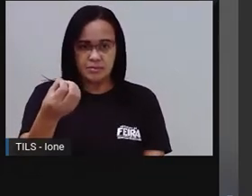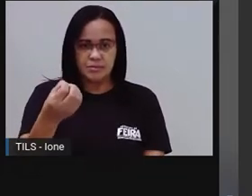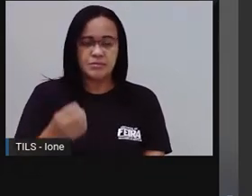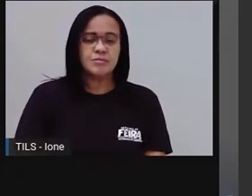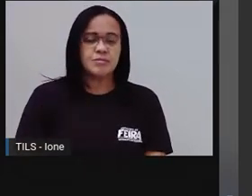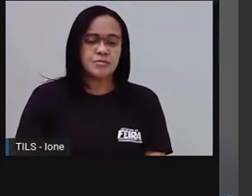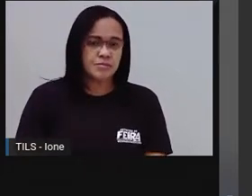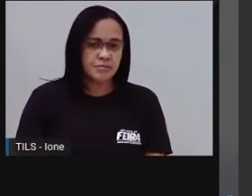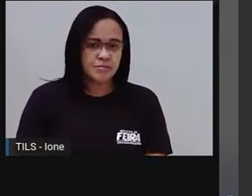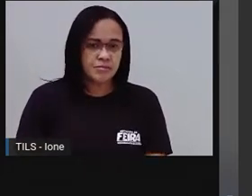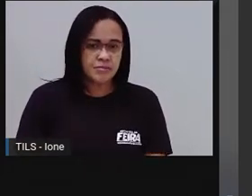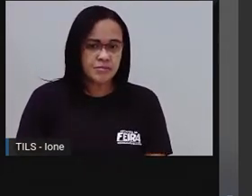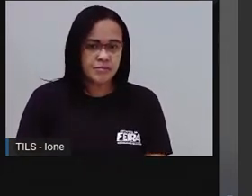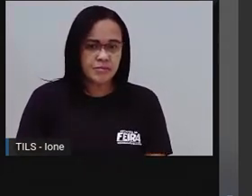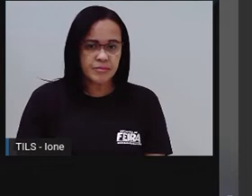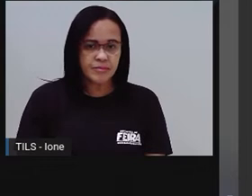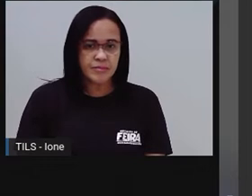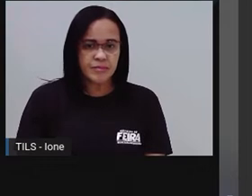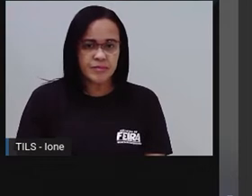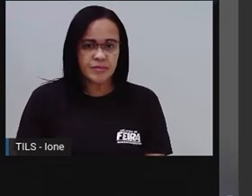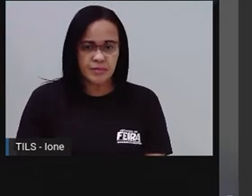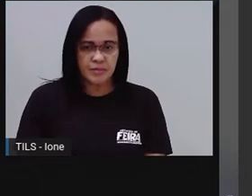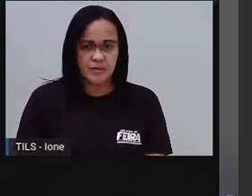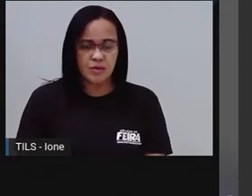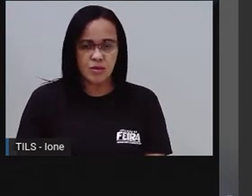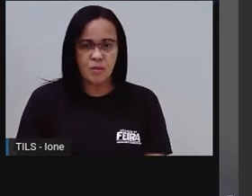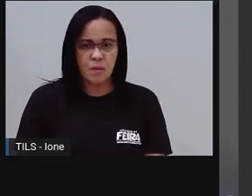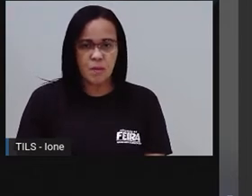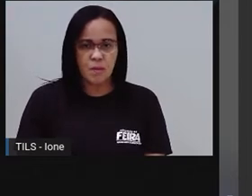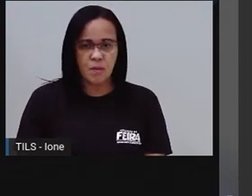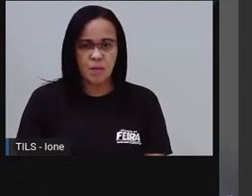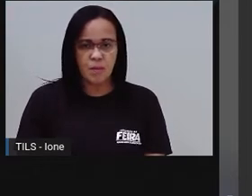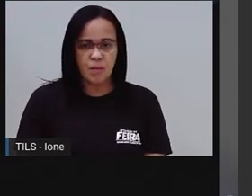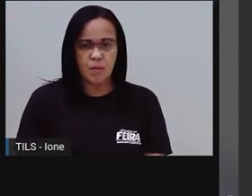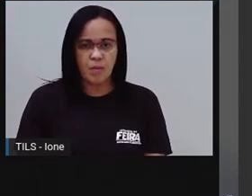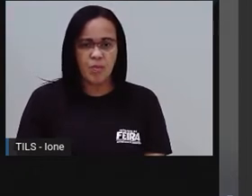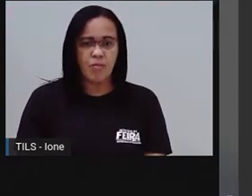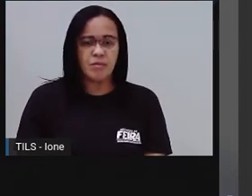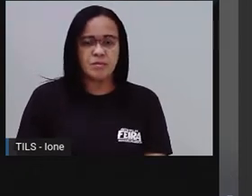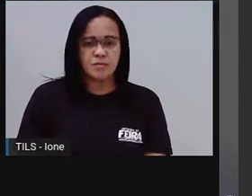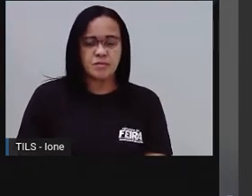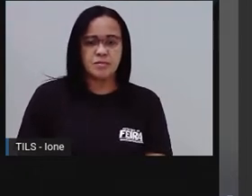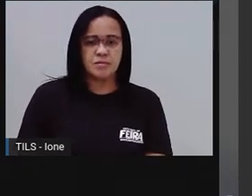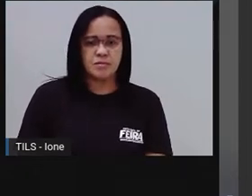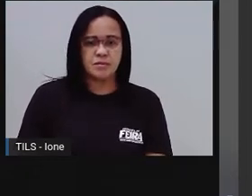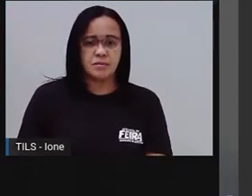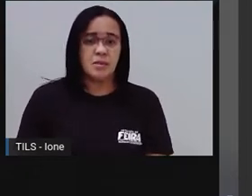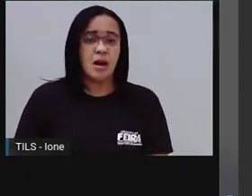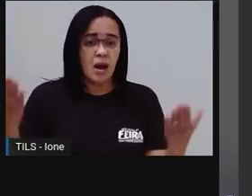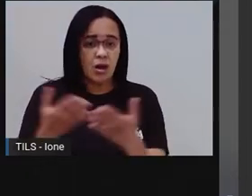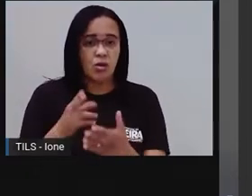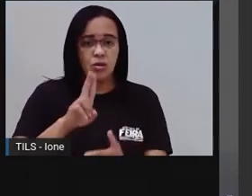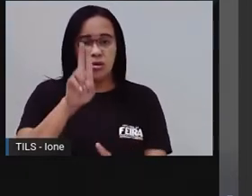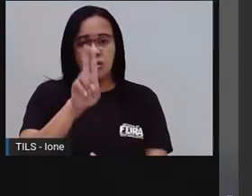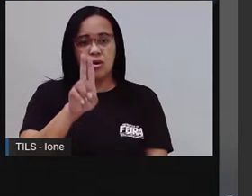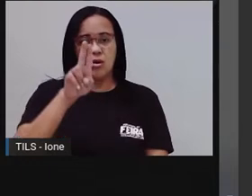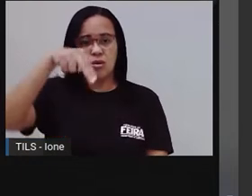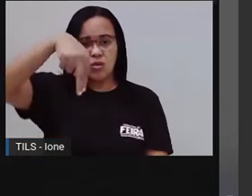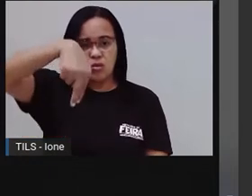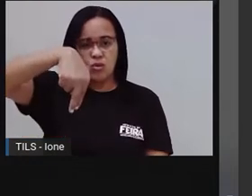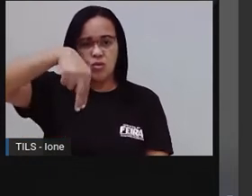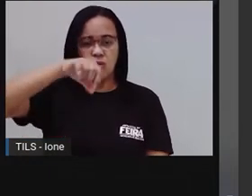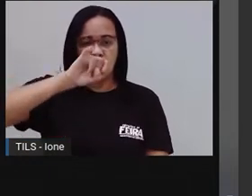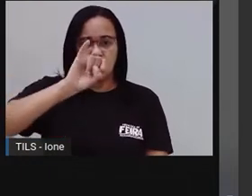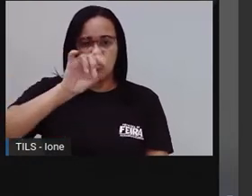Aí eu vou agora, calma aí que daqui a pouco a prova vai continuar a explicação dela. eu vou pra minha unidade, né, na casa da unidade eu tenho